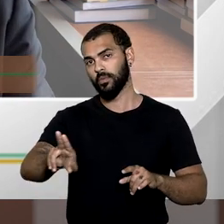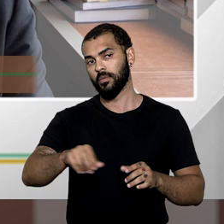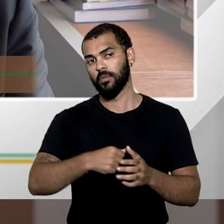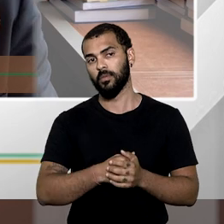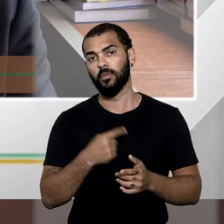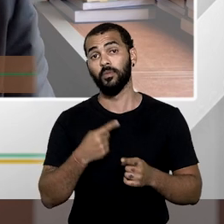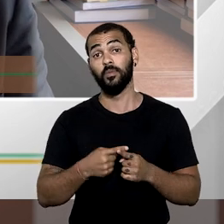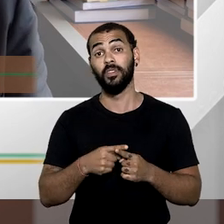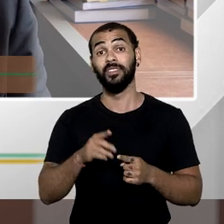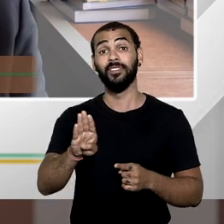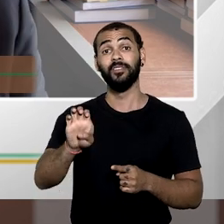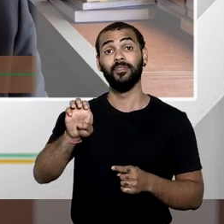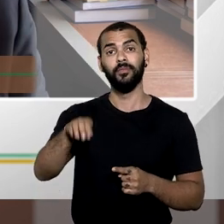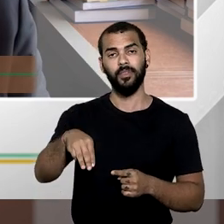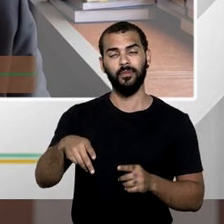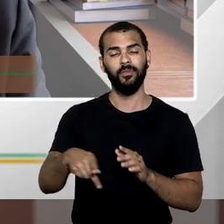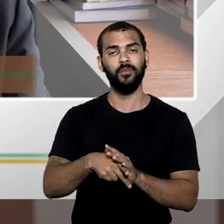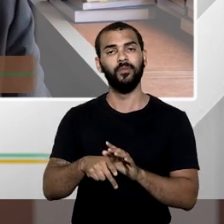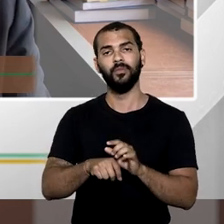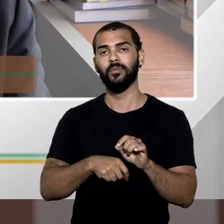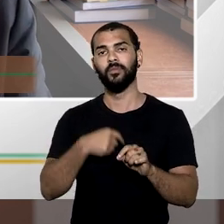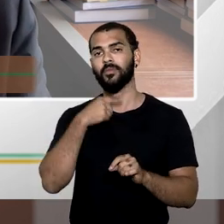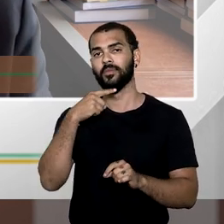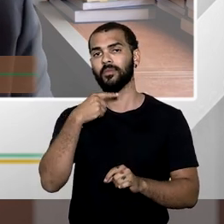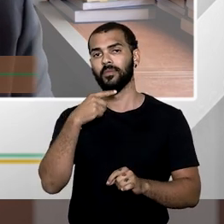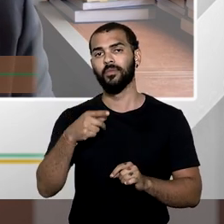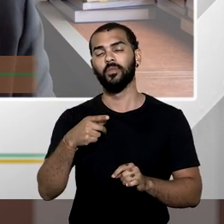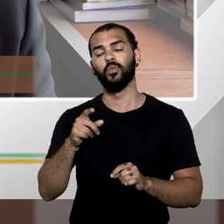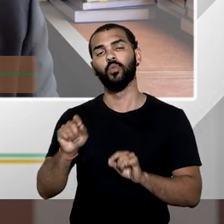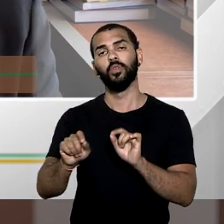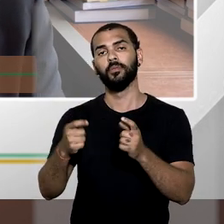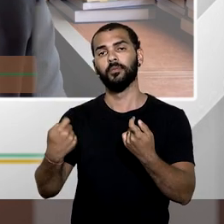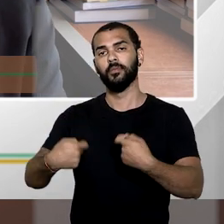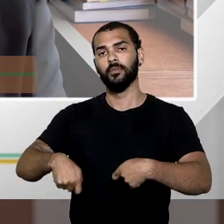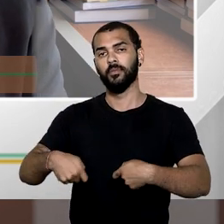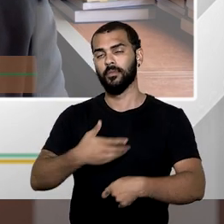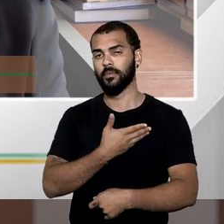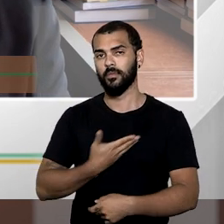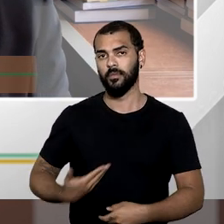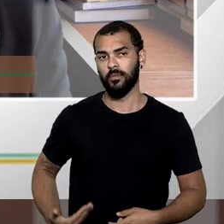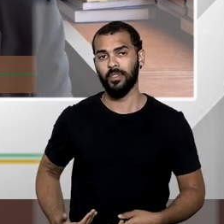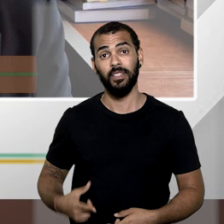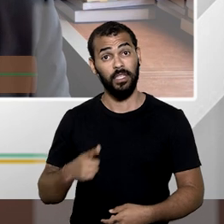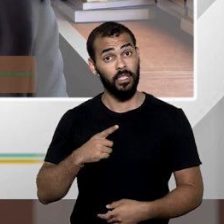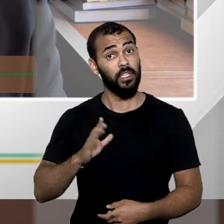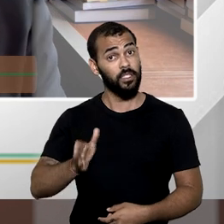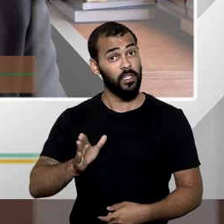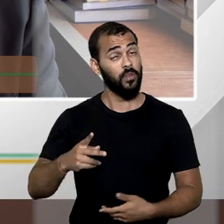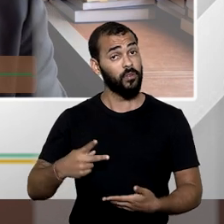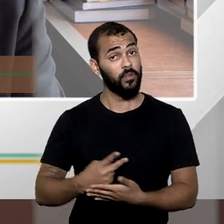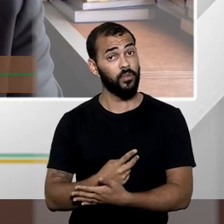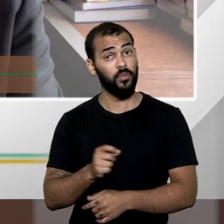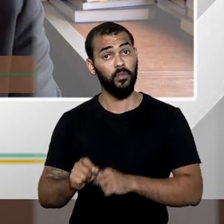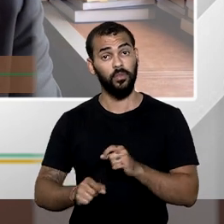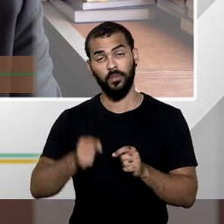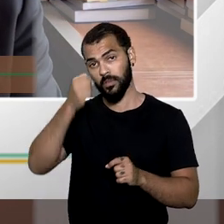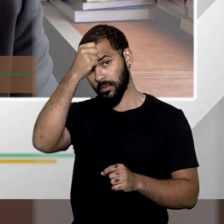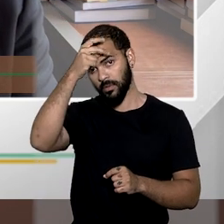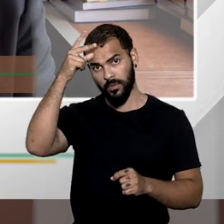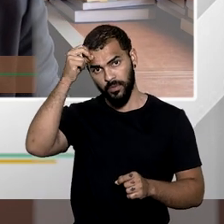bem que não atende necessidades públicas. Tem um caso clássico de uma desapropriação em que o prefeito